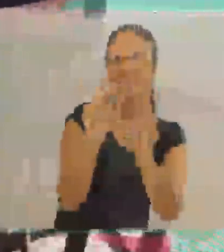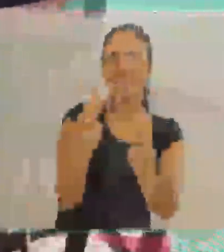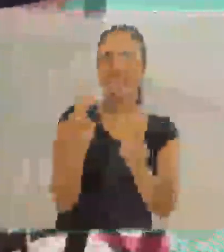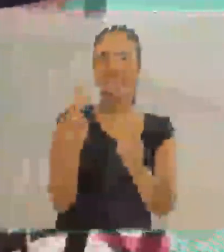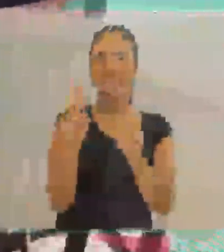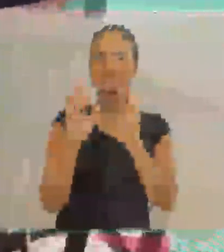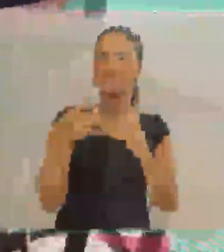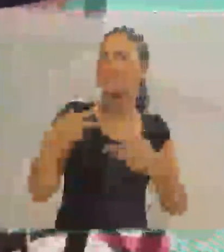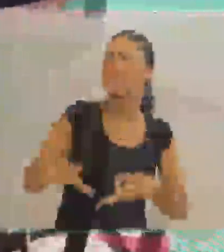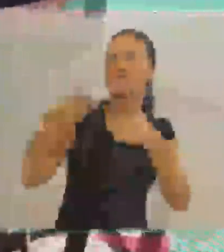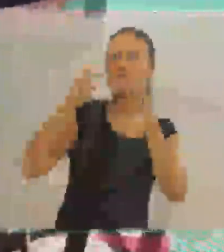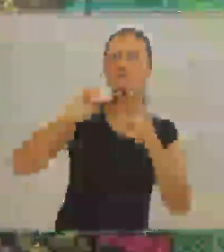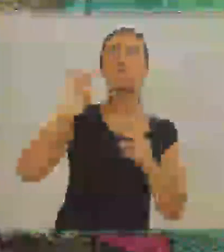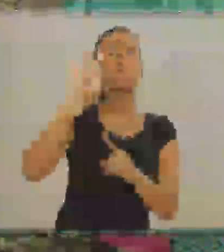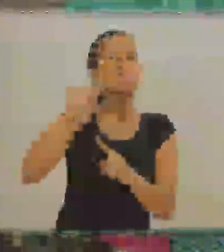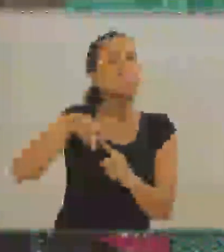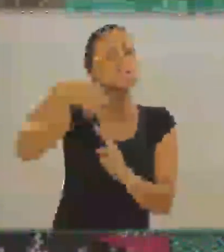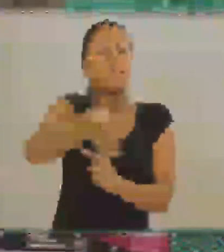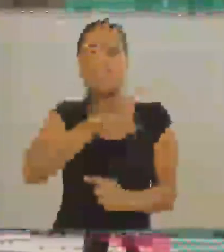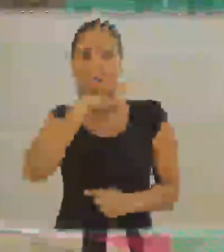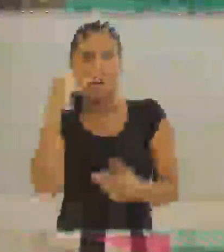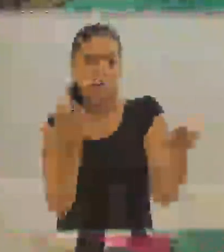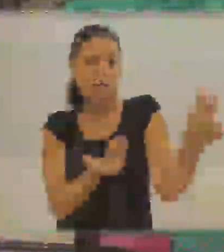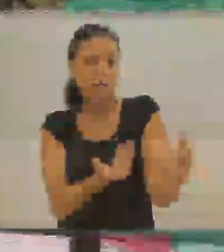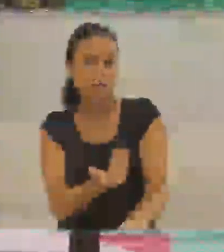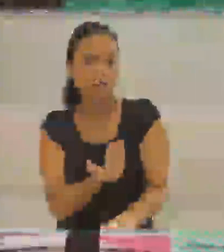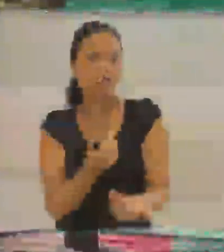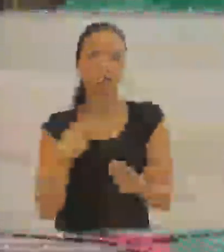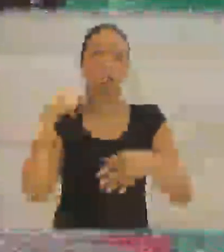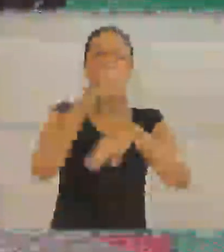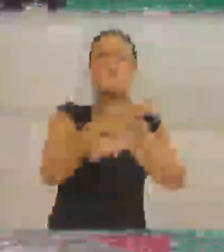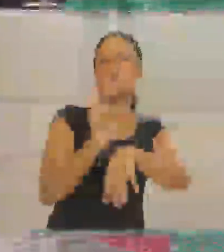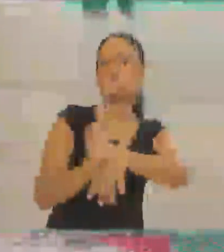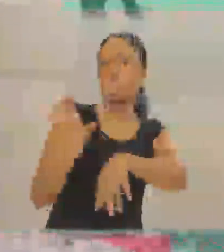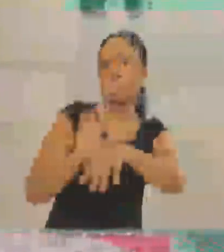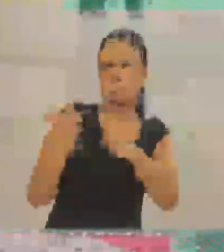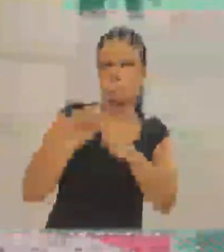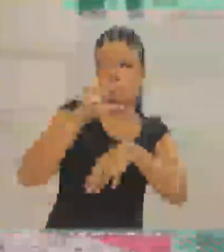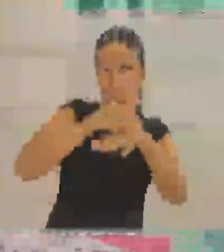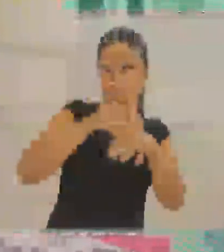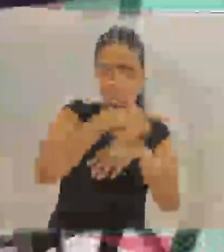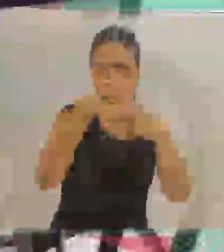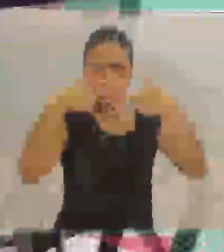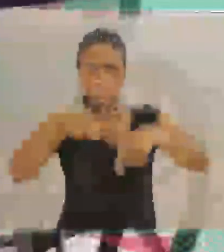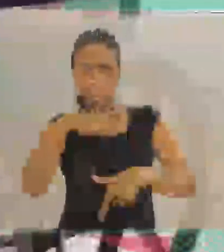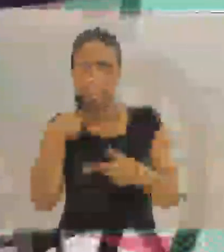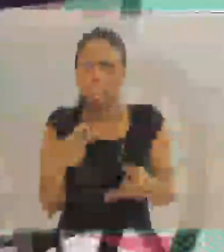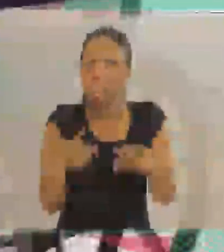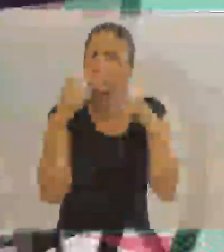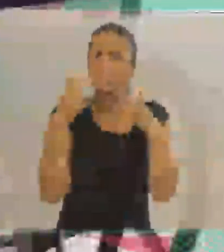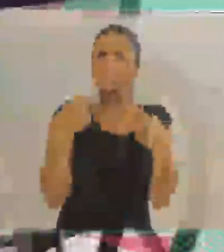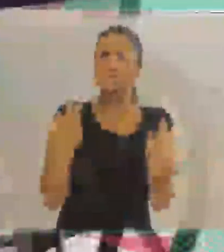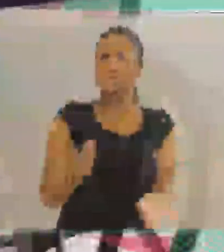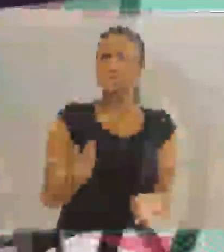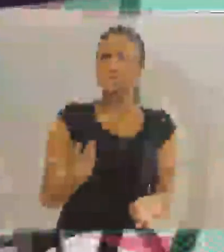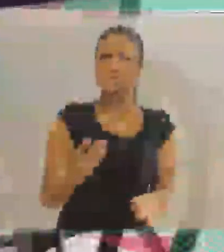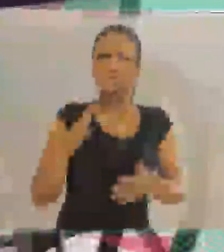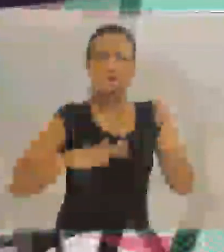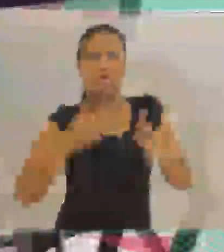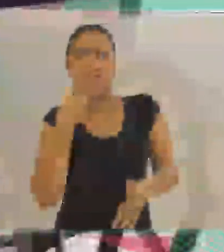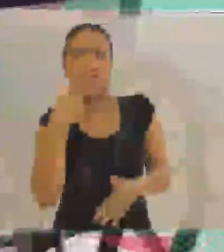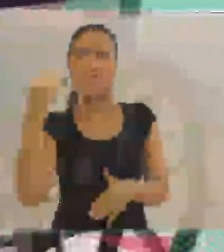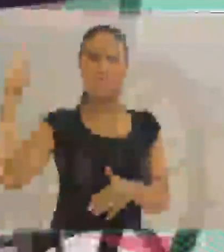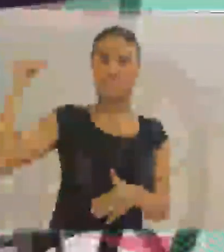pessoa, prestar atenção. Então, eu passo despercebido. Só depois, na adolescência, que eu fui fazer um curso de vídeo,